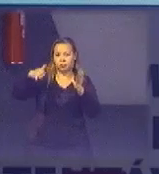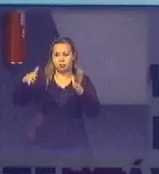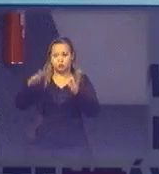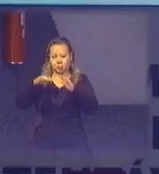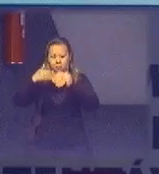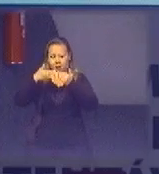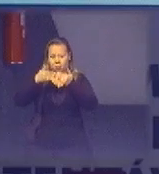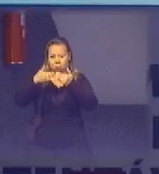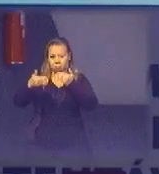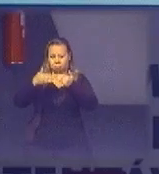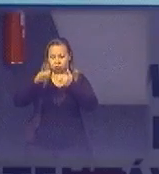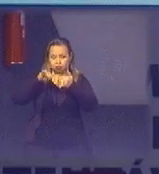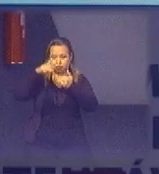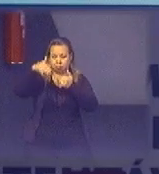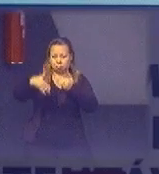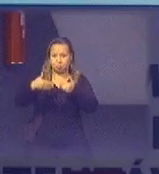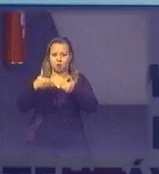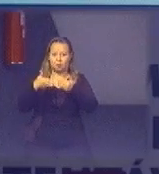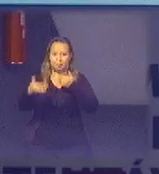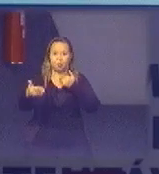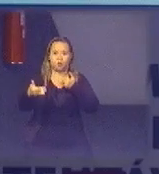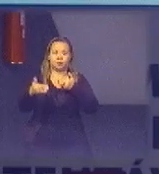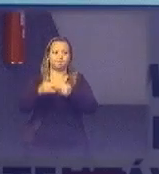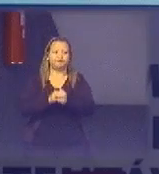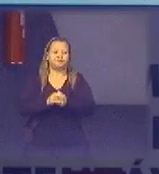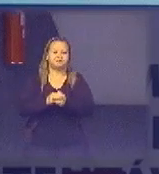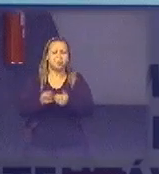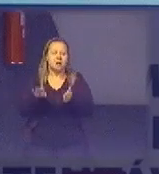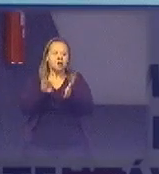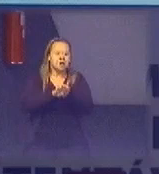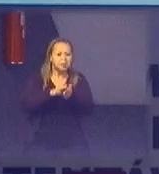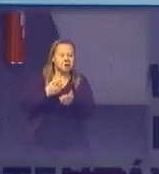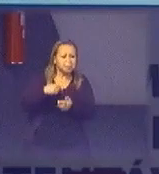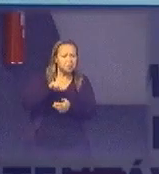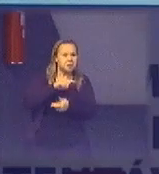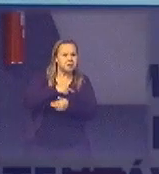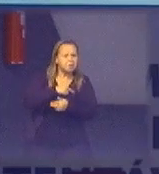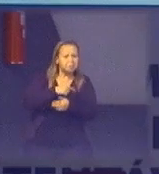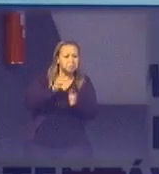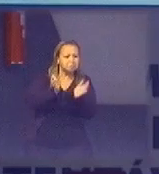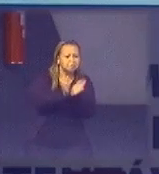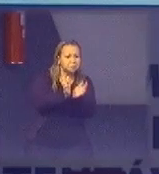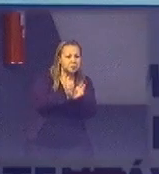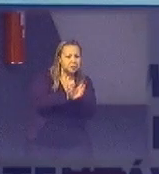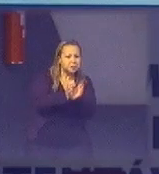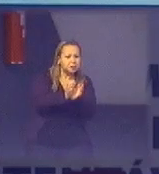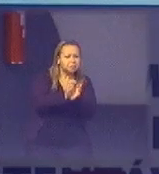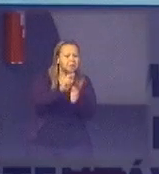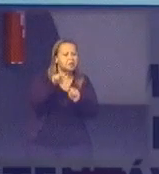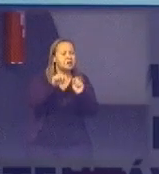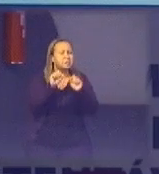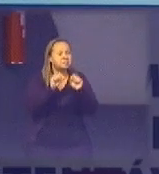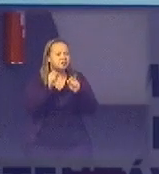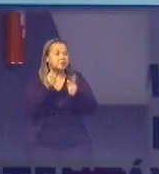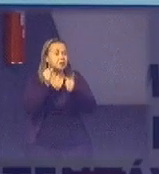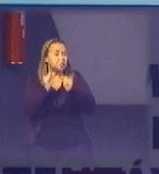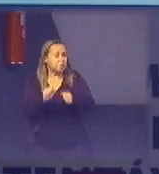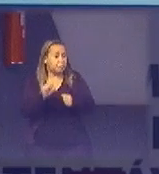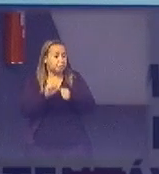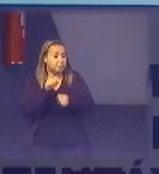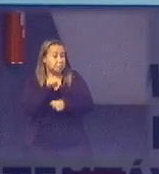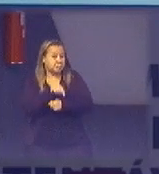aí chega para a gente e fala assim Andréa Renato equipe vê o que vocês podem fazer com isso